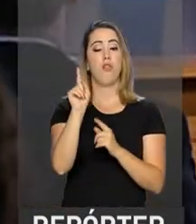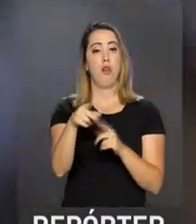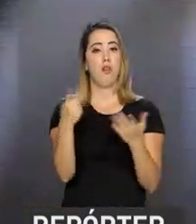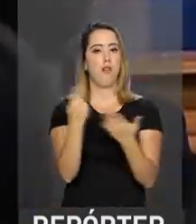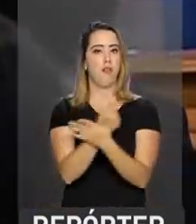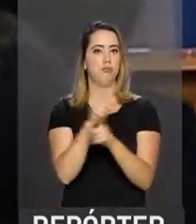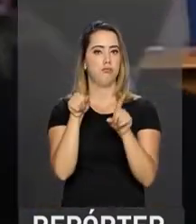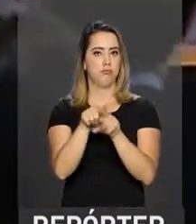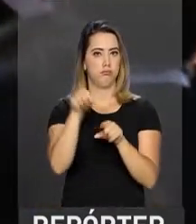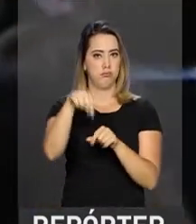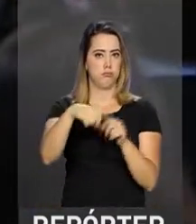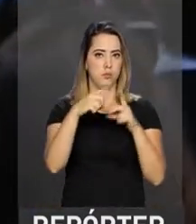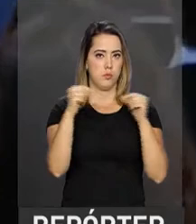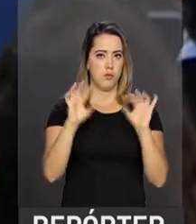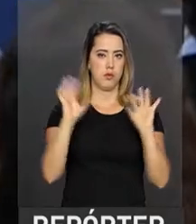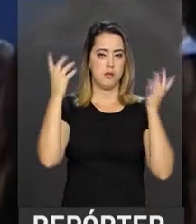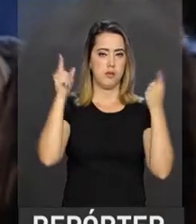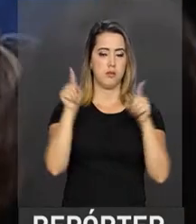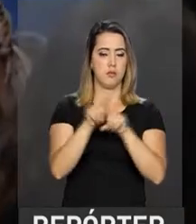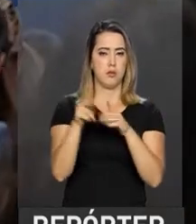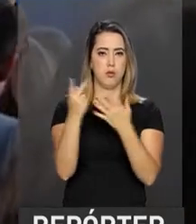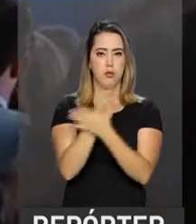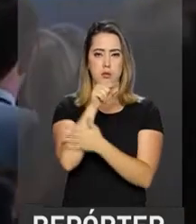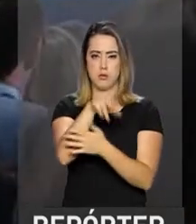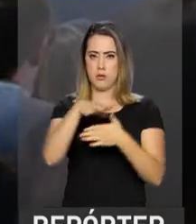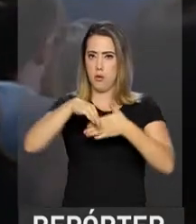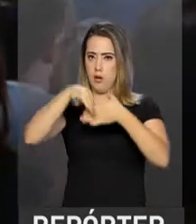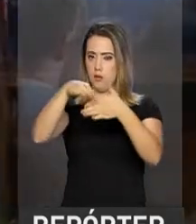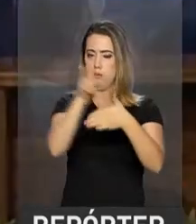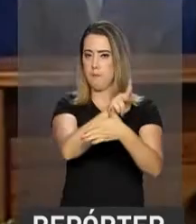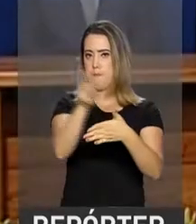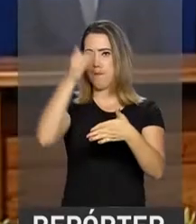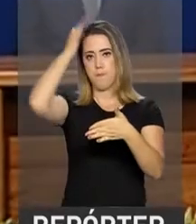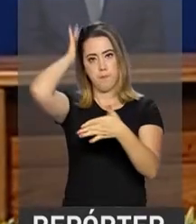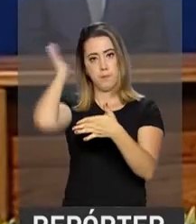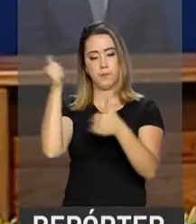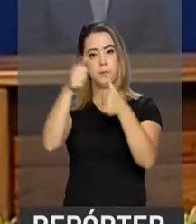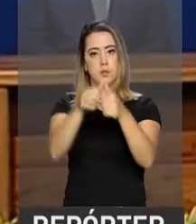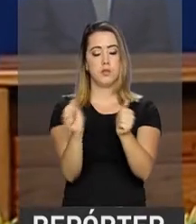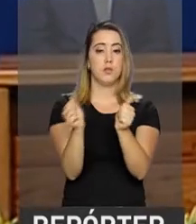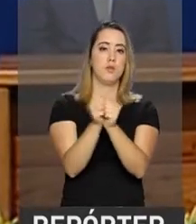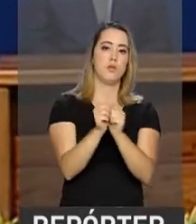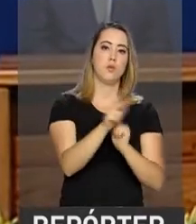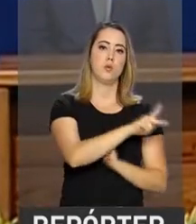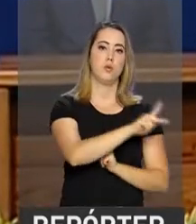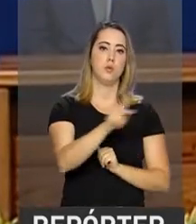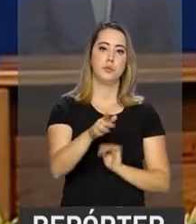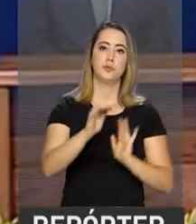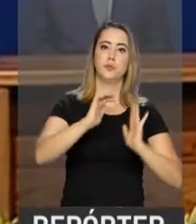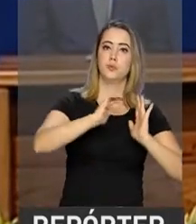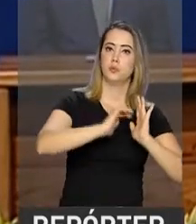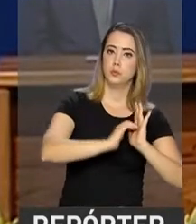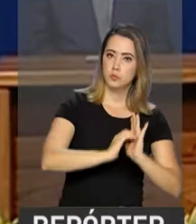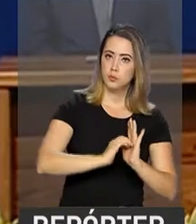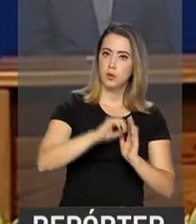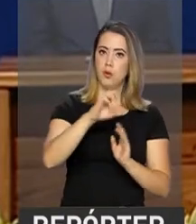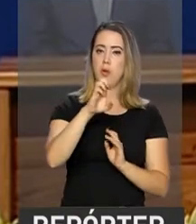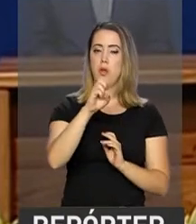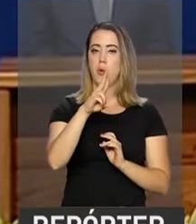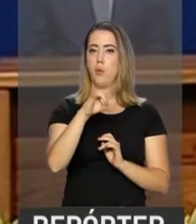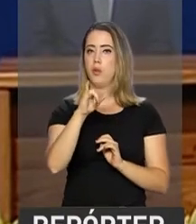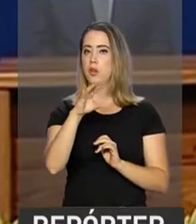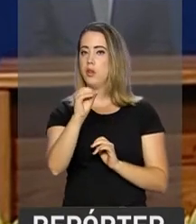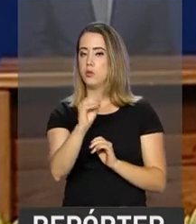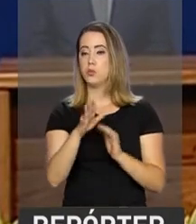PGR. A cerimônia foi presidida pelo presidente Michel Temer, que esteve acompanhado pelos presidentes Eunice Oliveira do